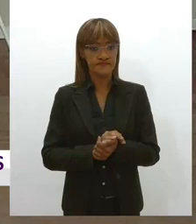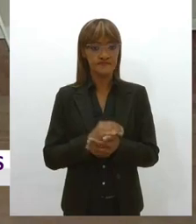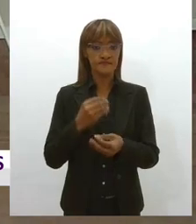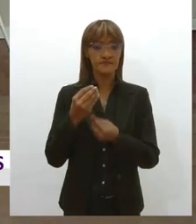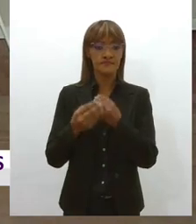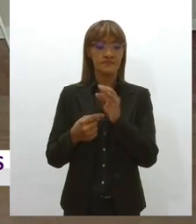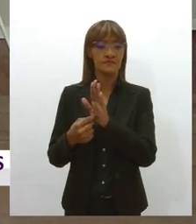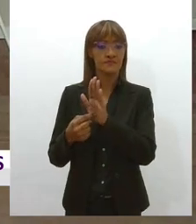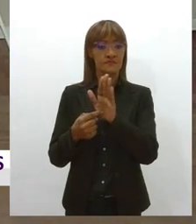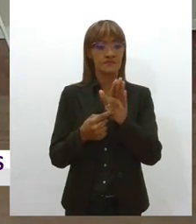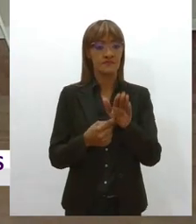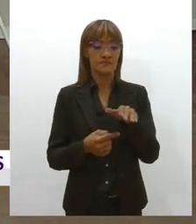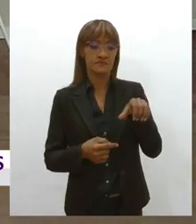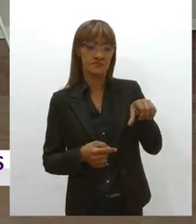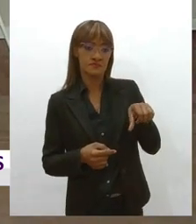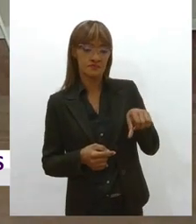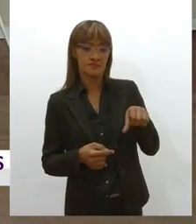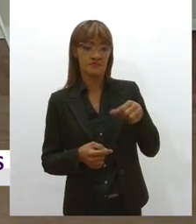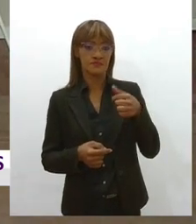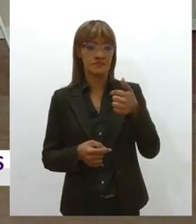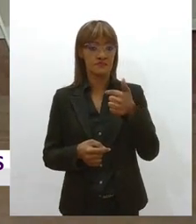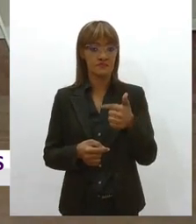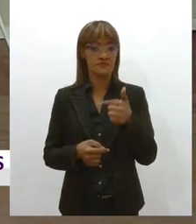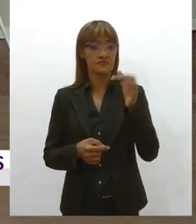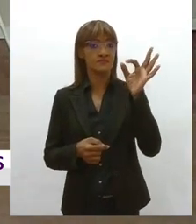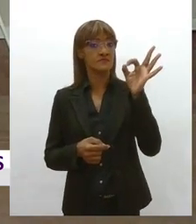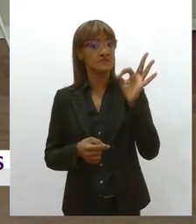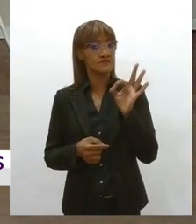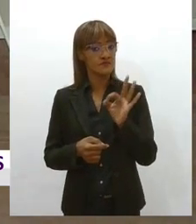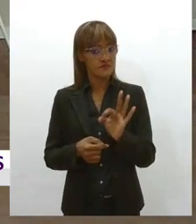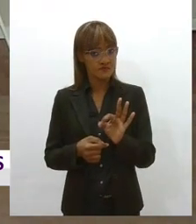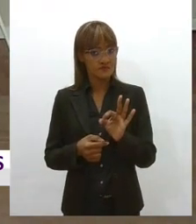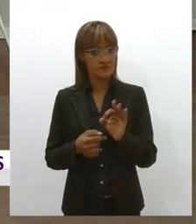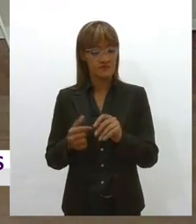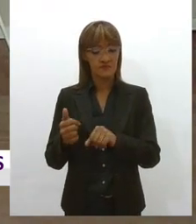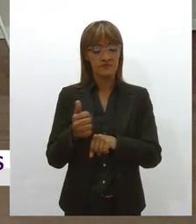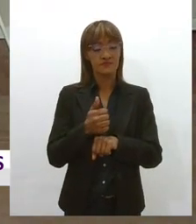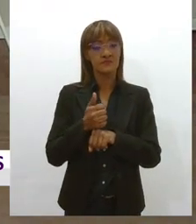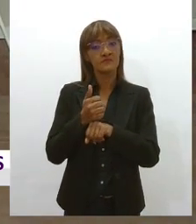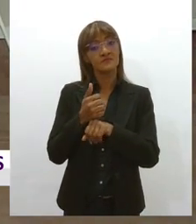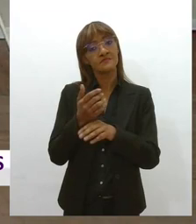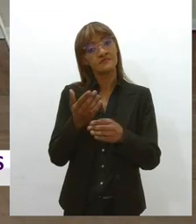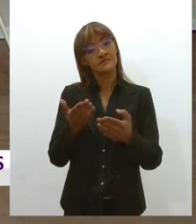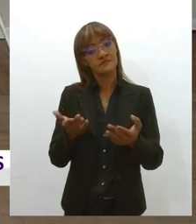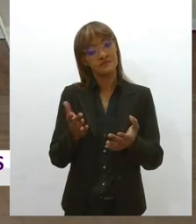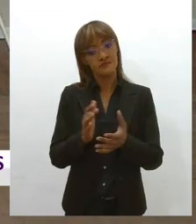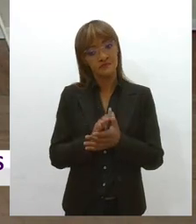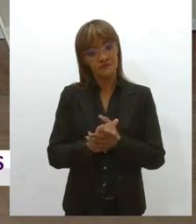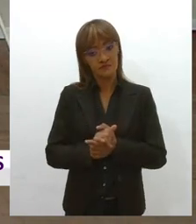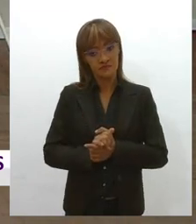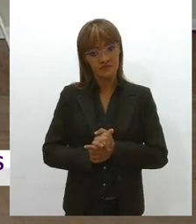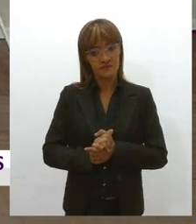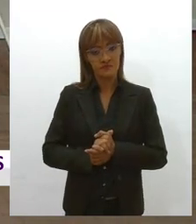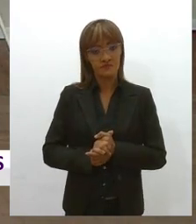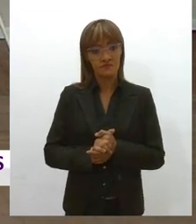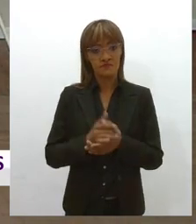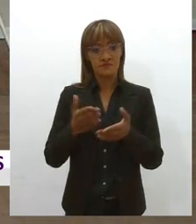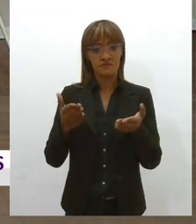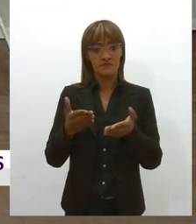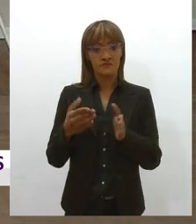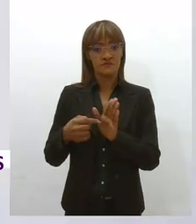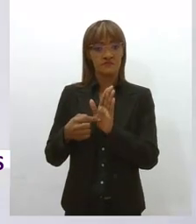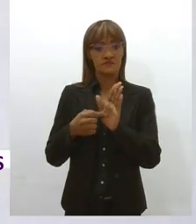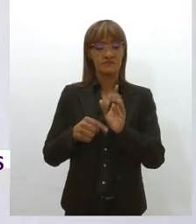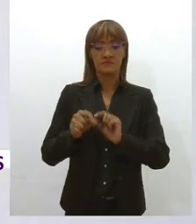92% desse contingente profissional, ele tem esse traço distintivo, que é a